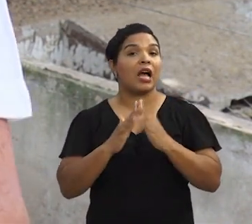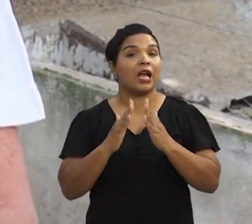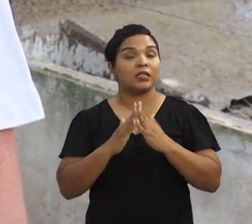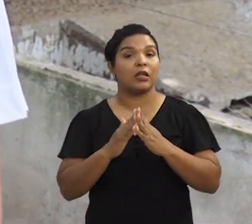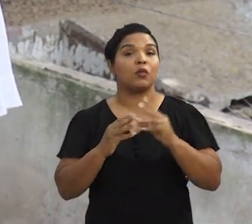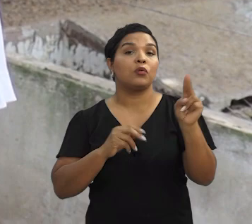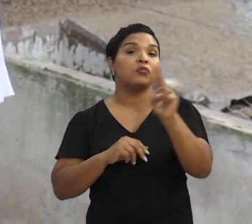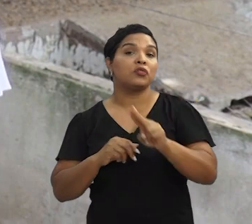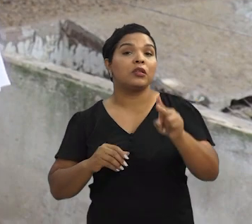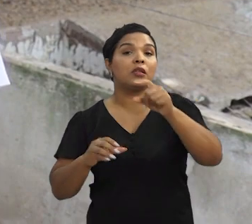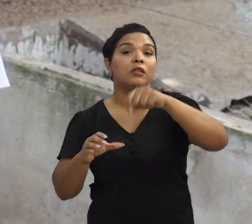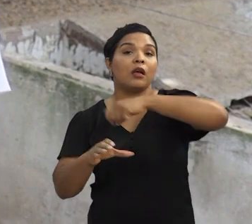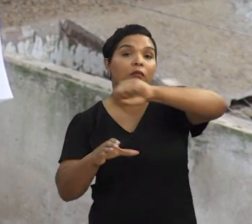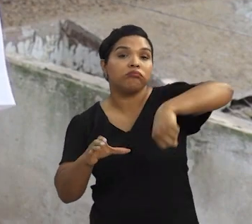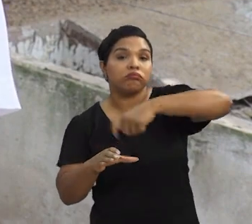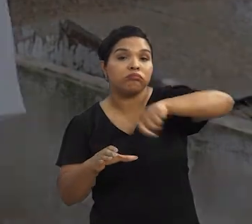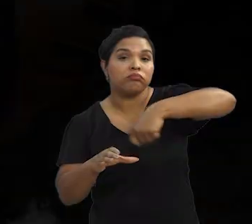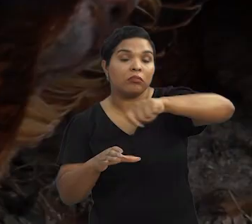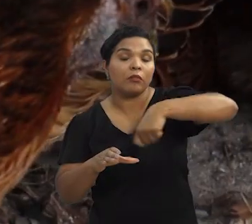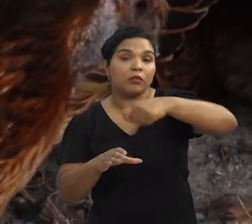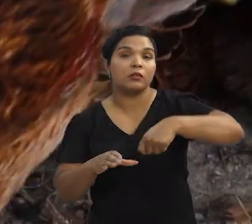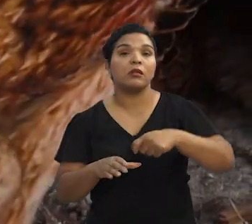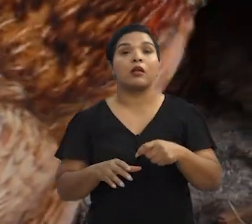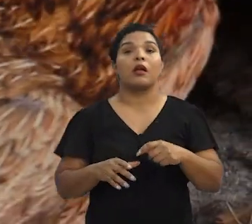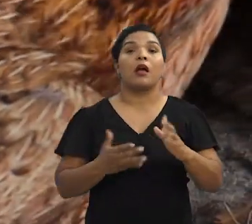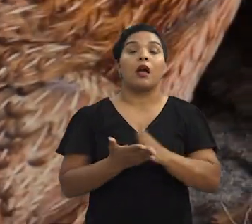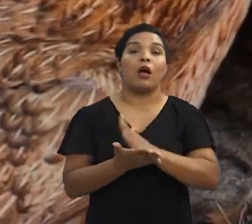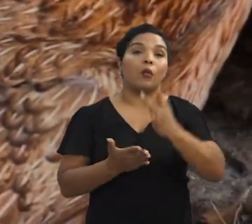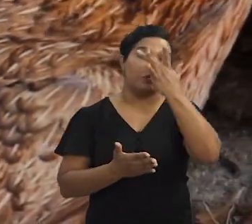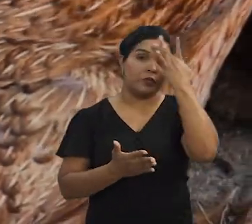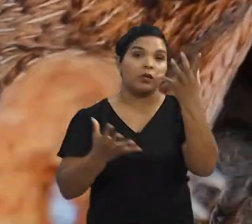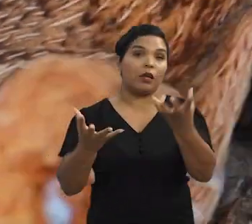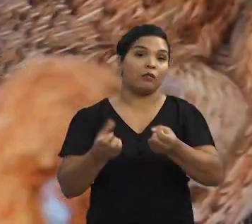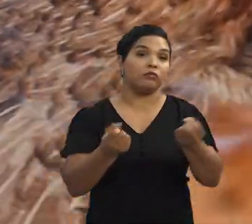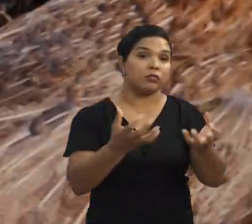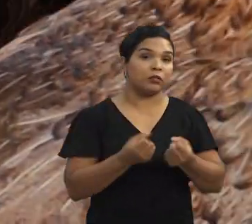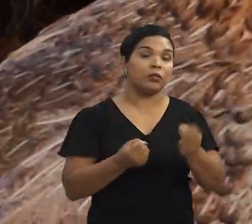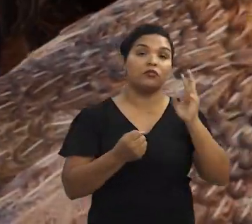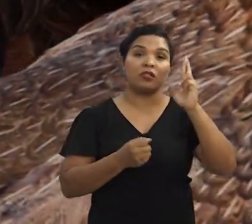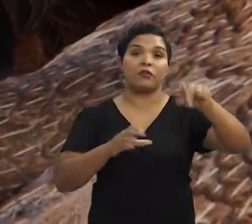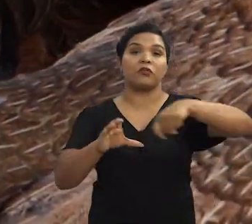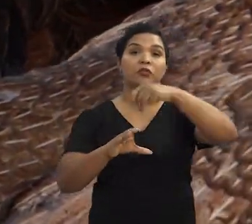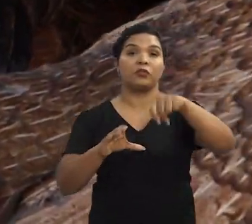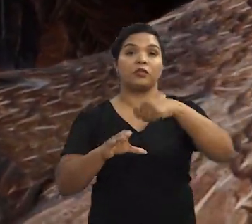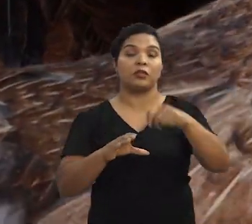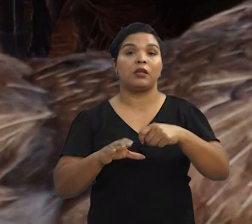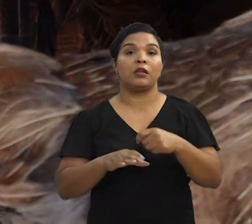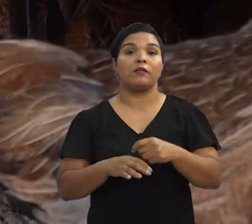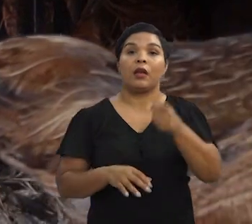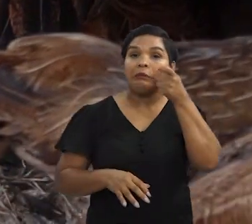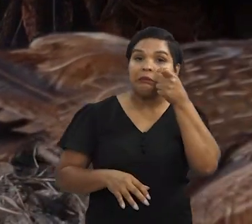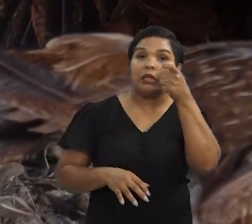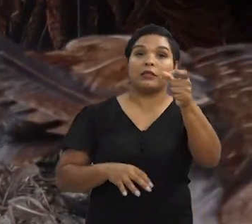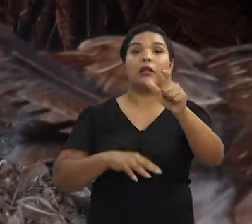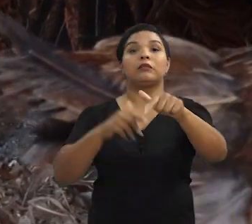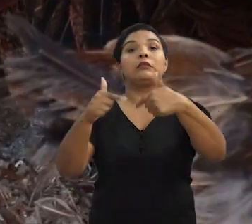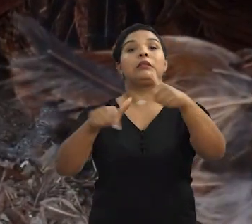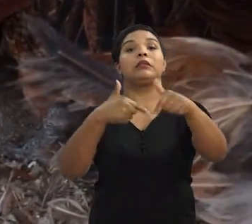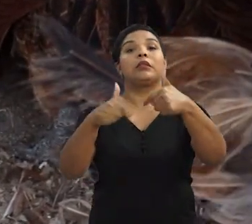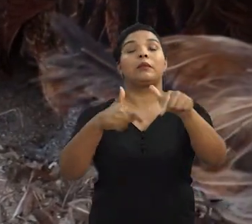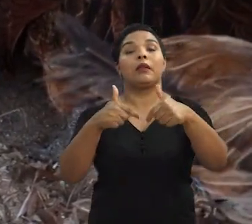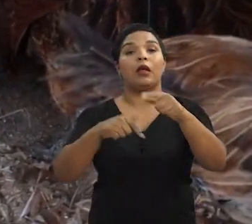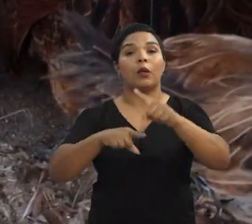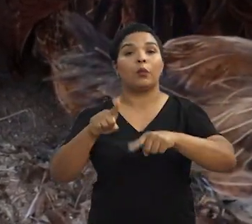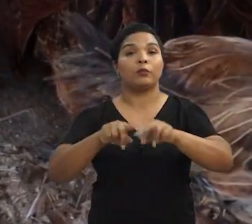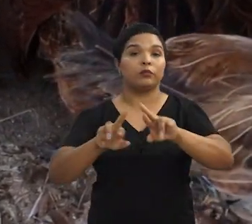tempero que ela está acostumada a fazer. A diferença é só a cor. Algumas pessoas receberam essas aves, algum chefe de cozinha e ficaram extremamente interessados